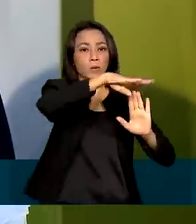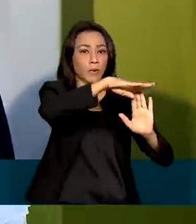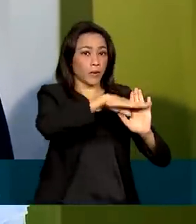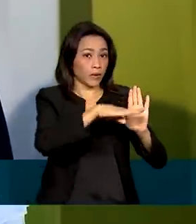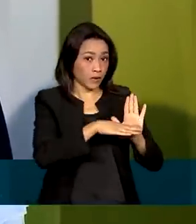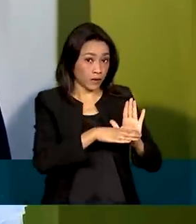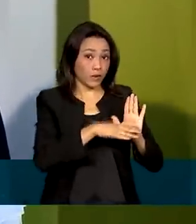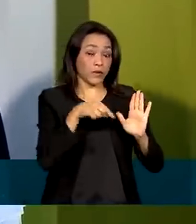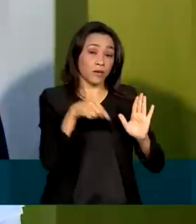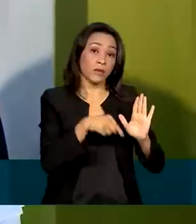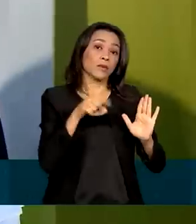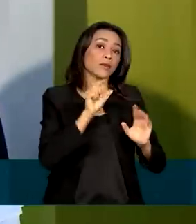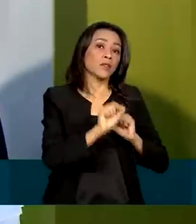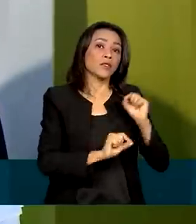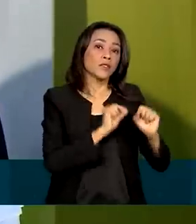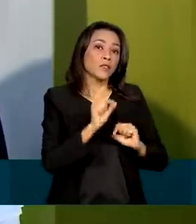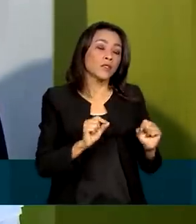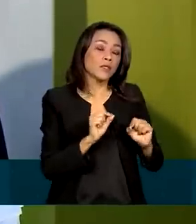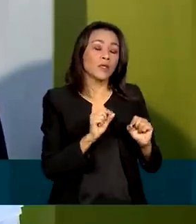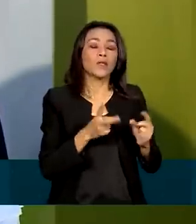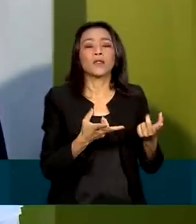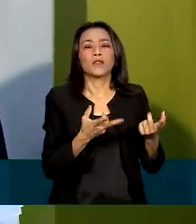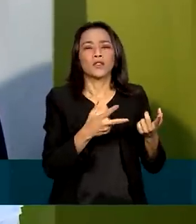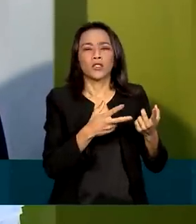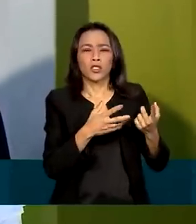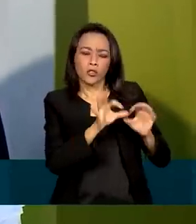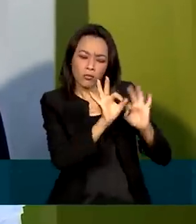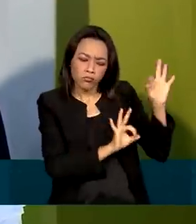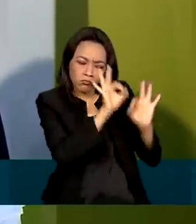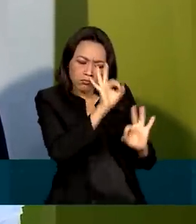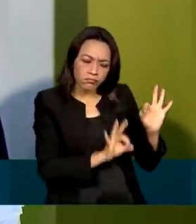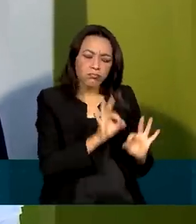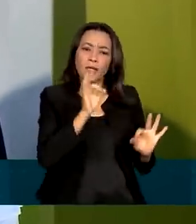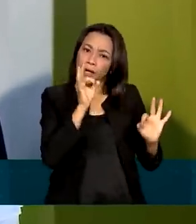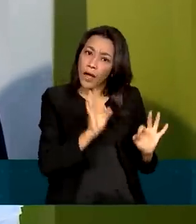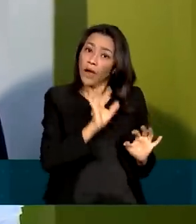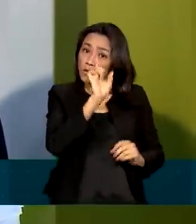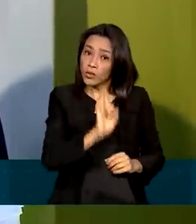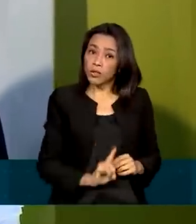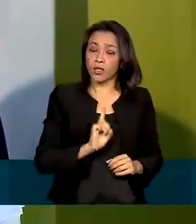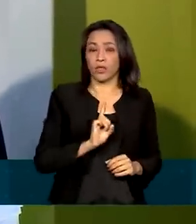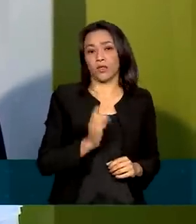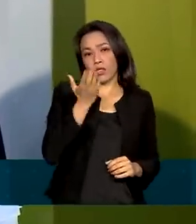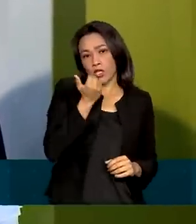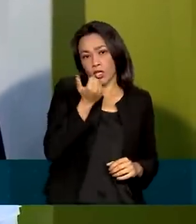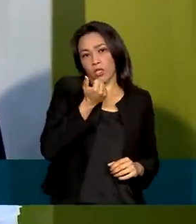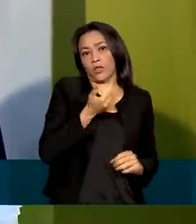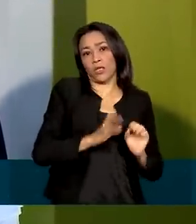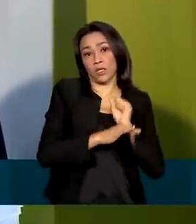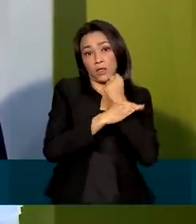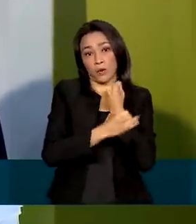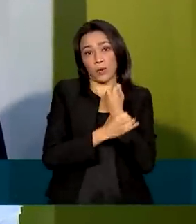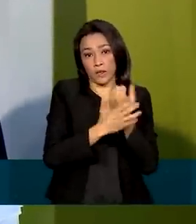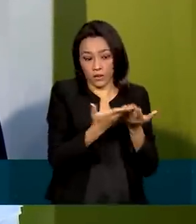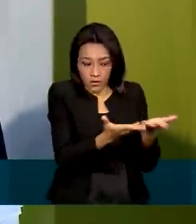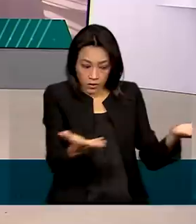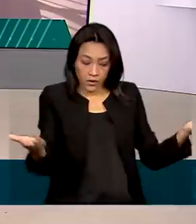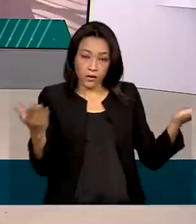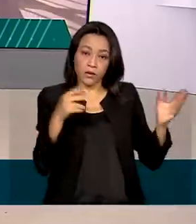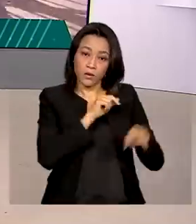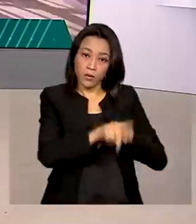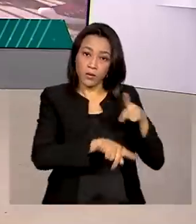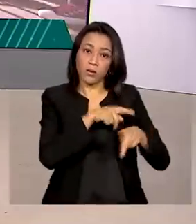reestruturação que o nosso presidente tem dito do direito de comer, da segurança alimentar do povo brasileiro.